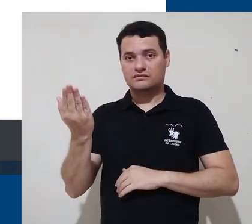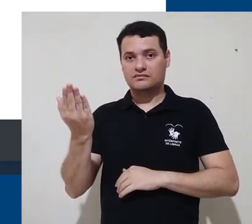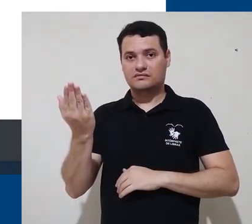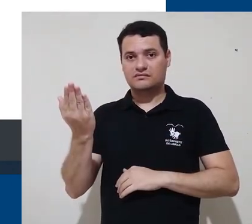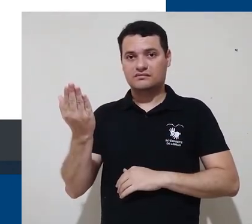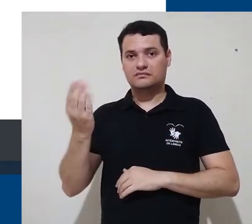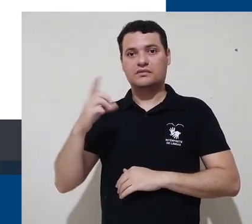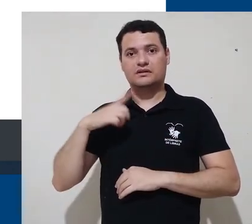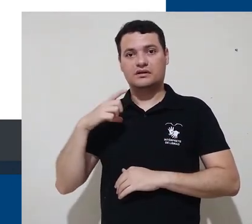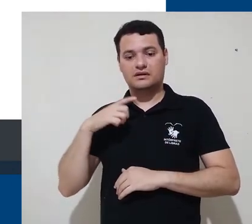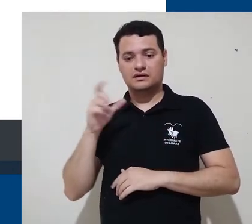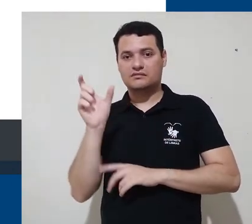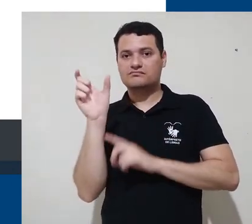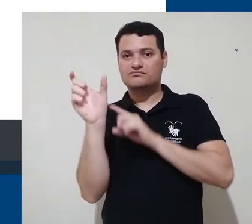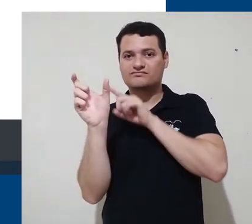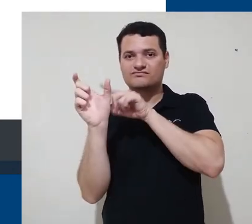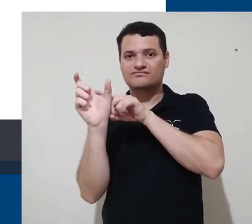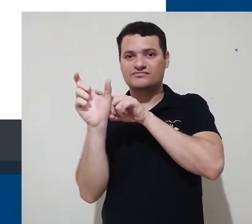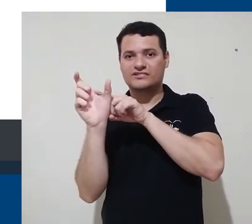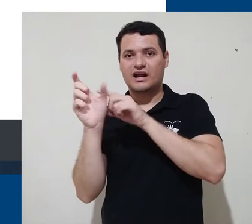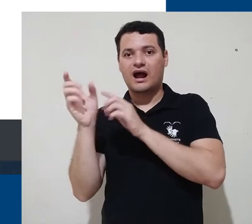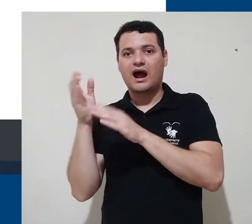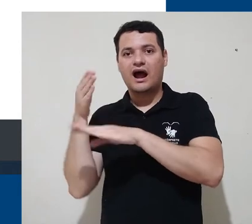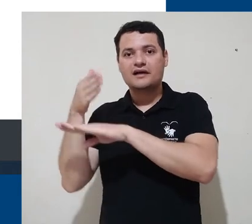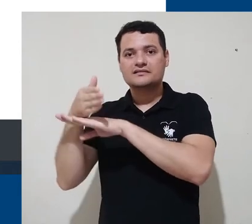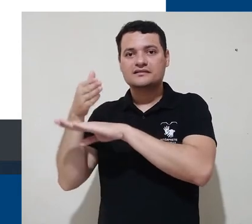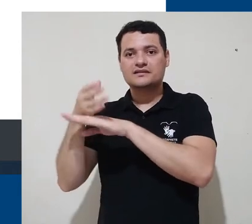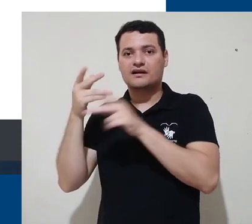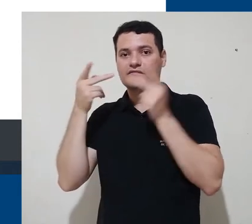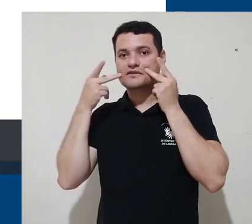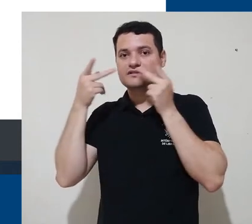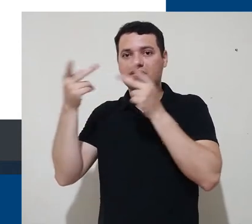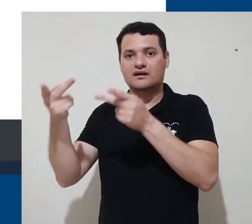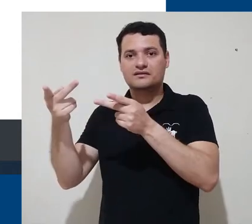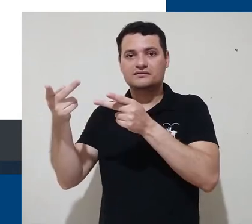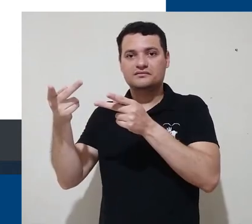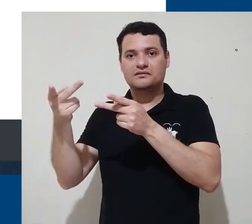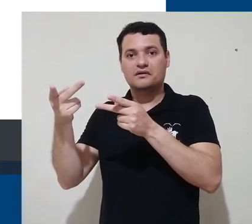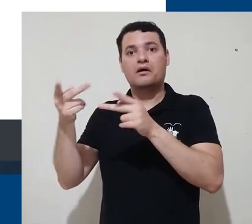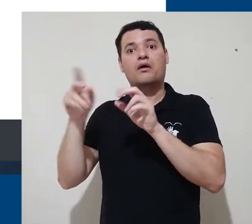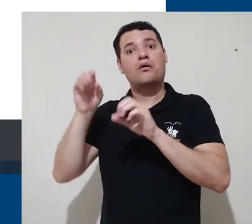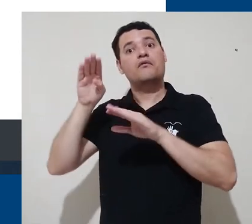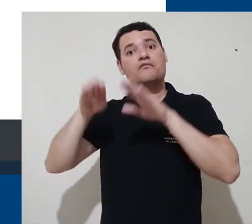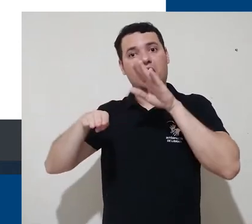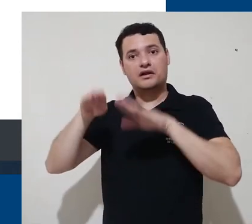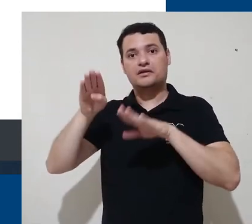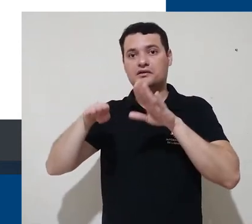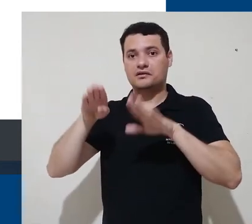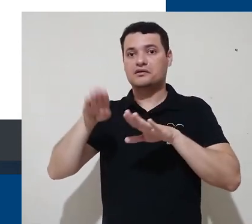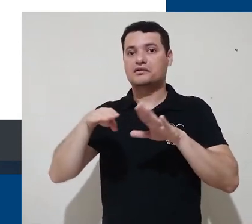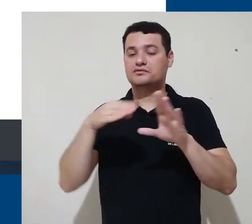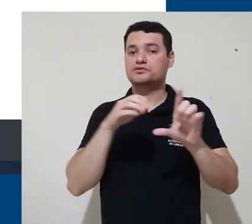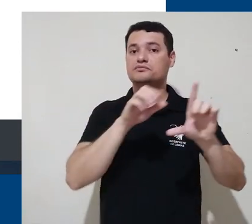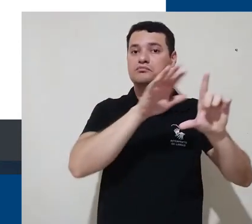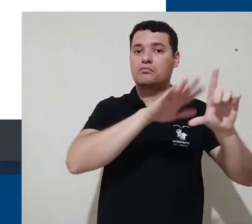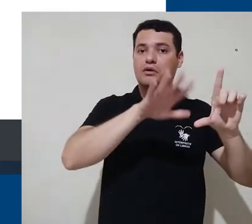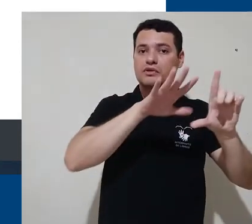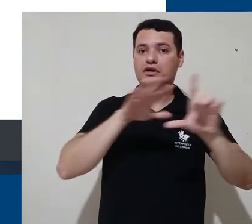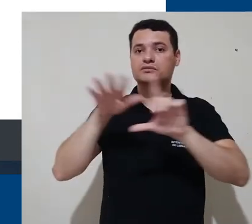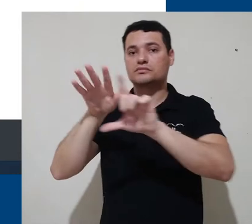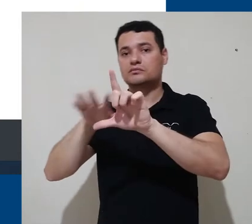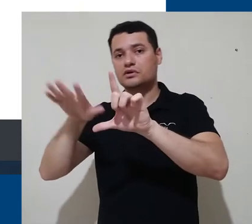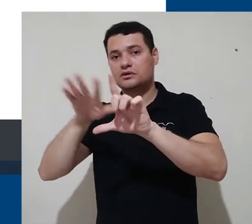tem esse botão de acesso como visitante. O acesso como visitante vai variar de plataforma para plataforma